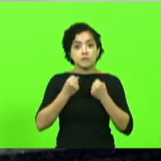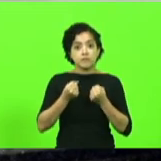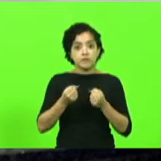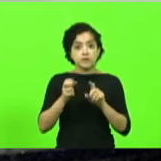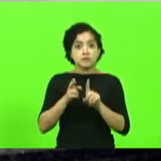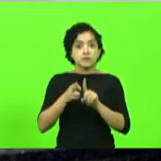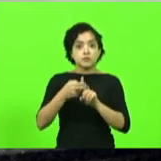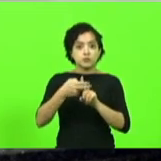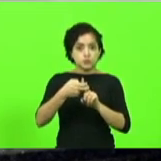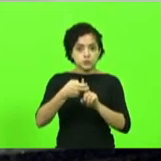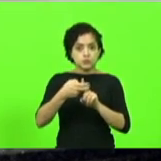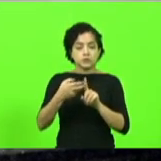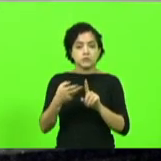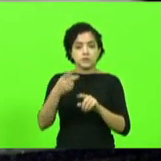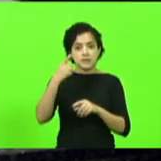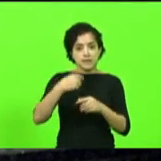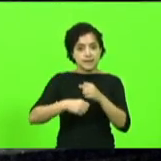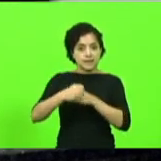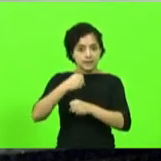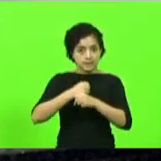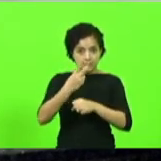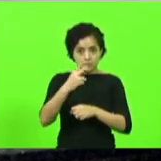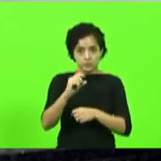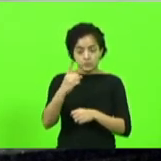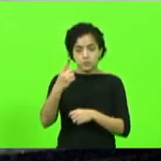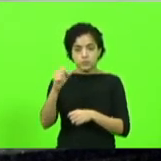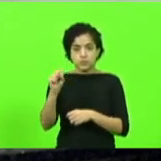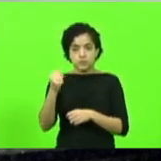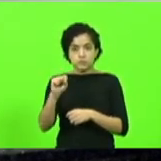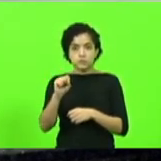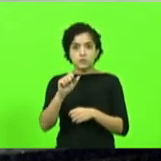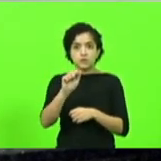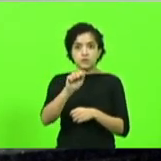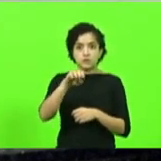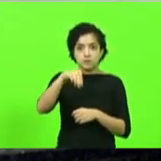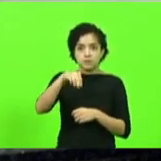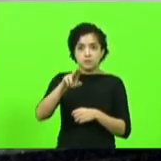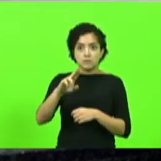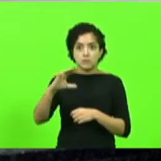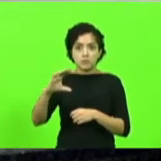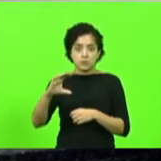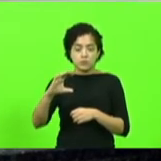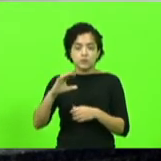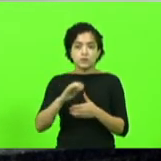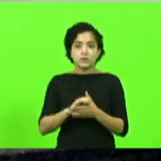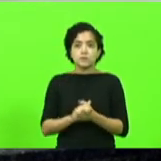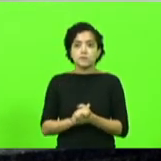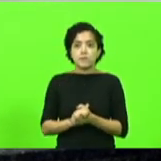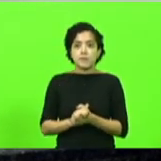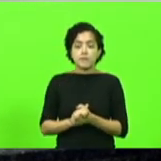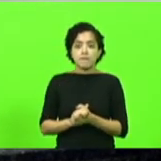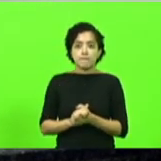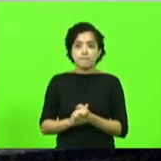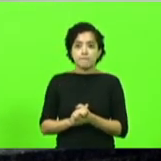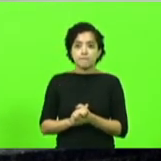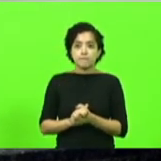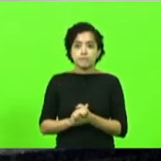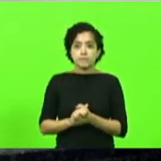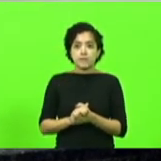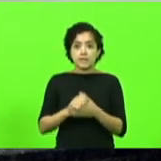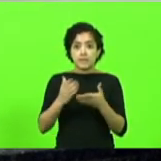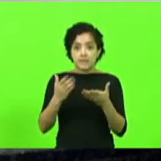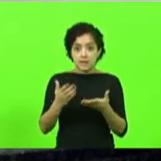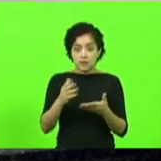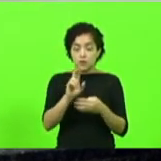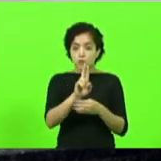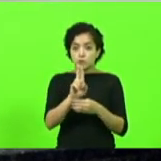Em 2018, a MUC, a Associação Brasileira de Portadores de Câncer, passa a ser